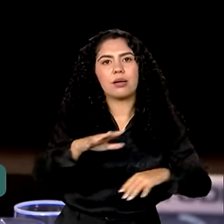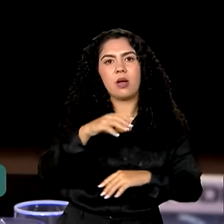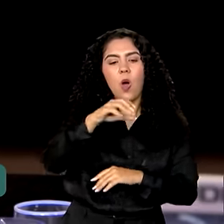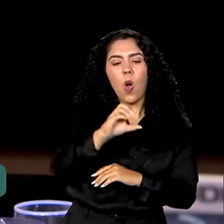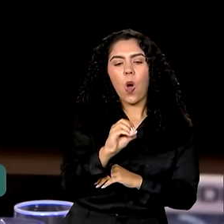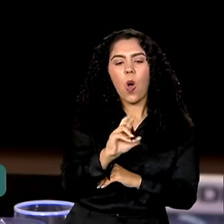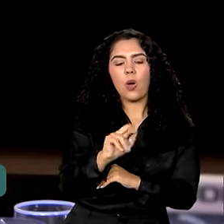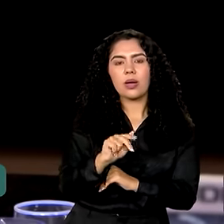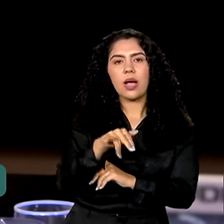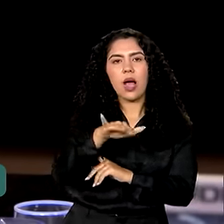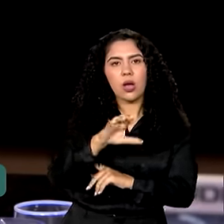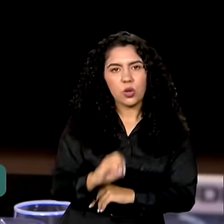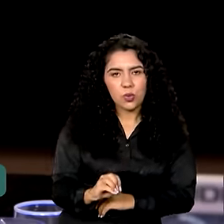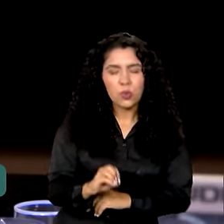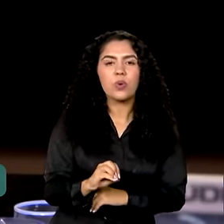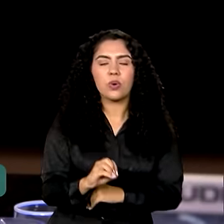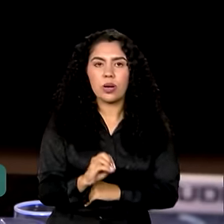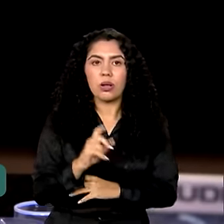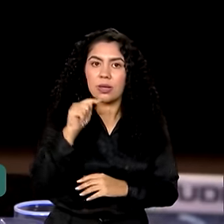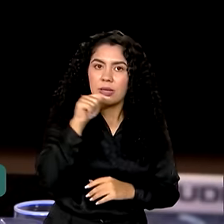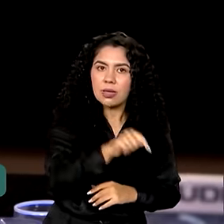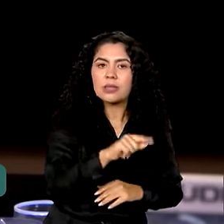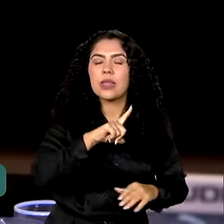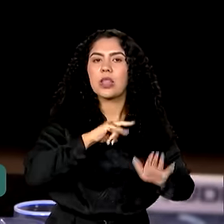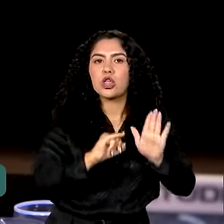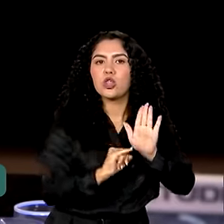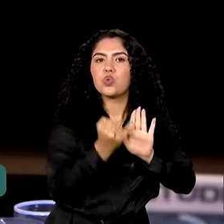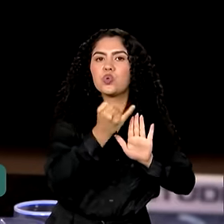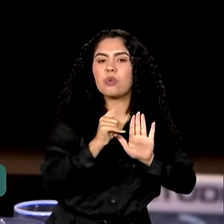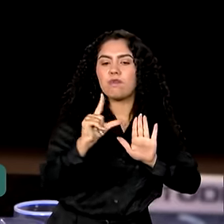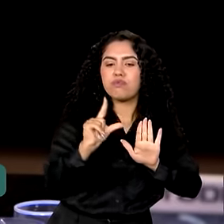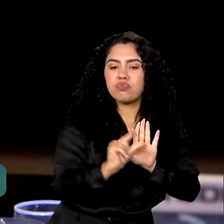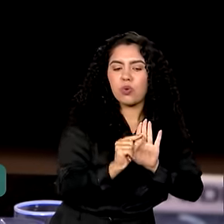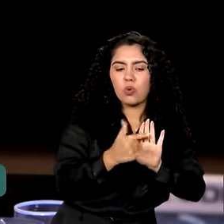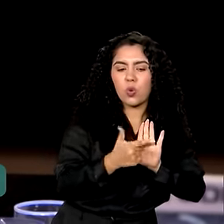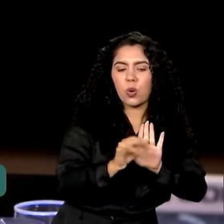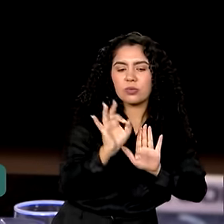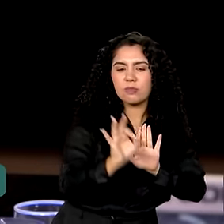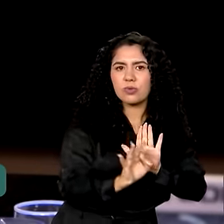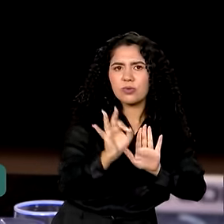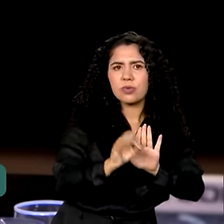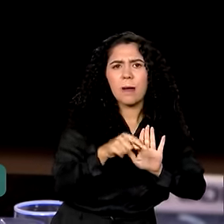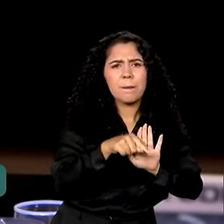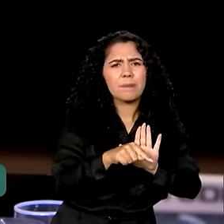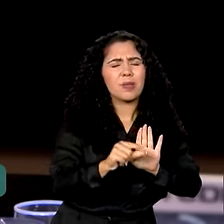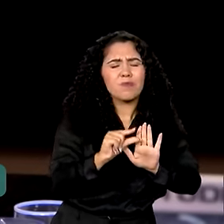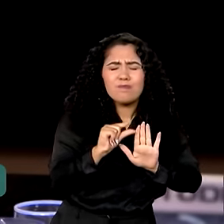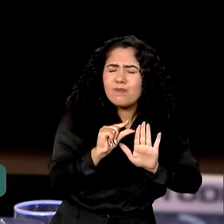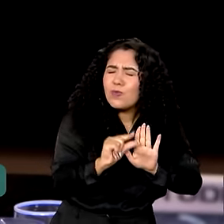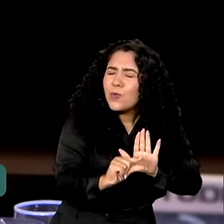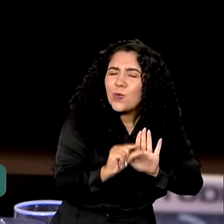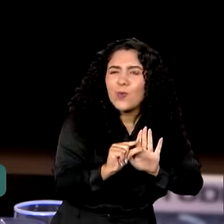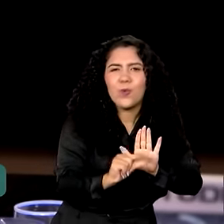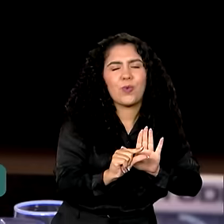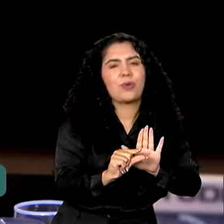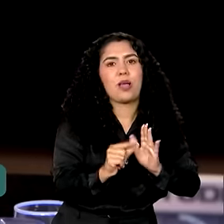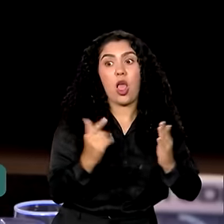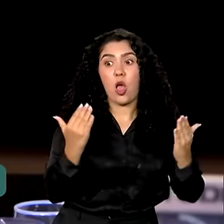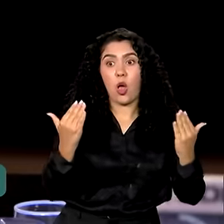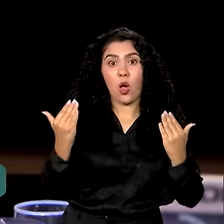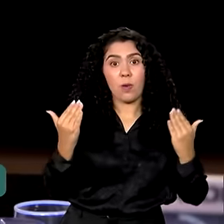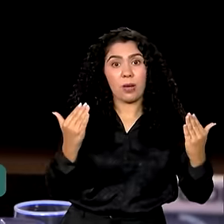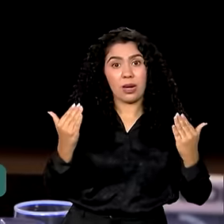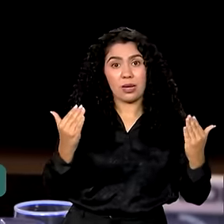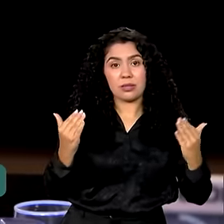uma linha agroecológica, vai ter um juros de 2%, que é muito baixo perante a um juros de